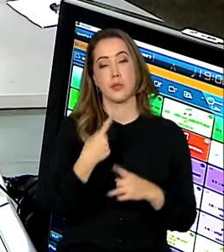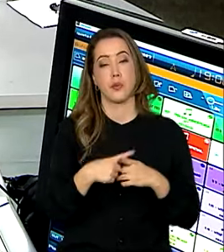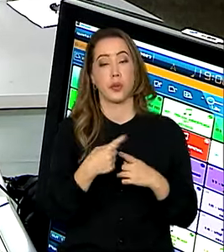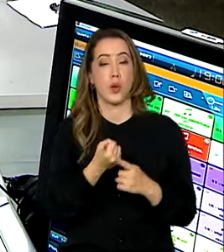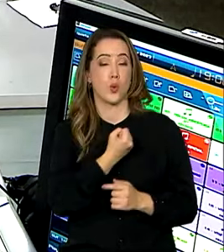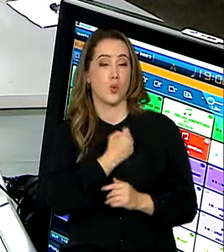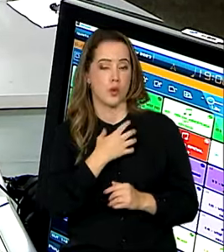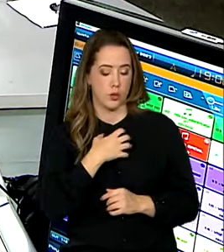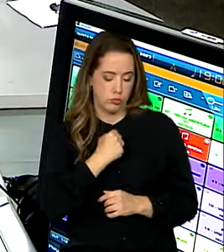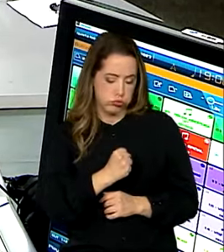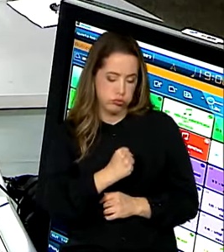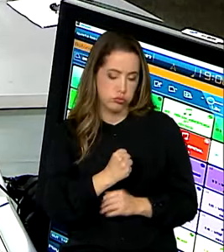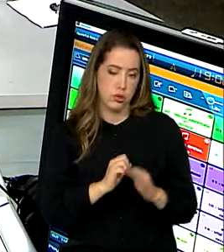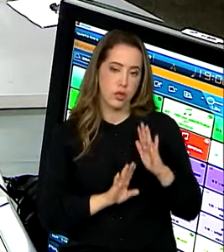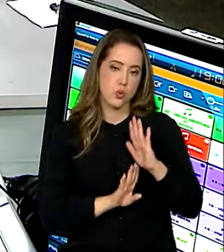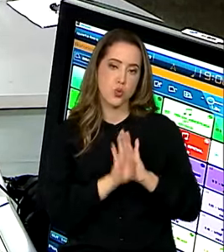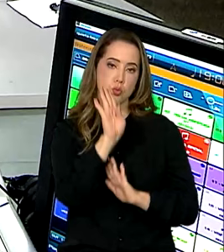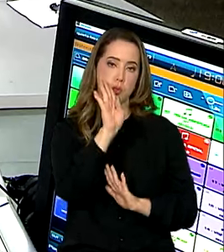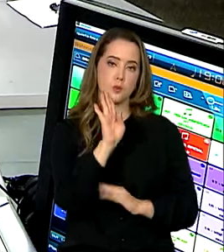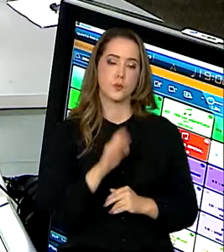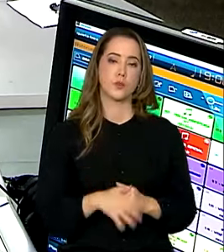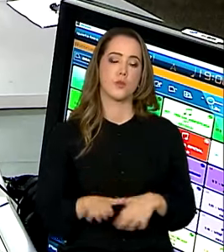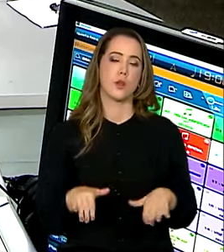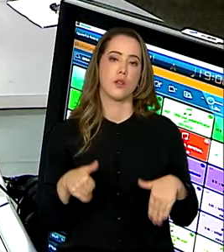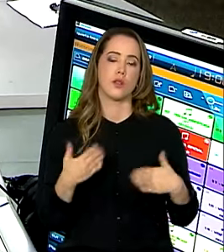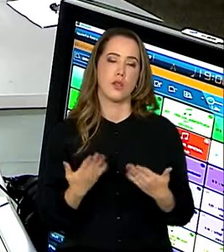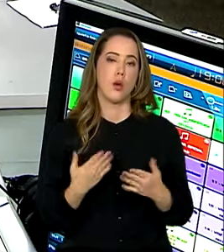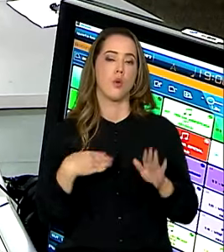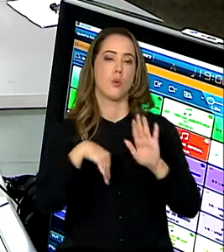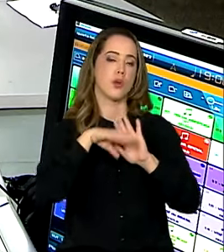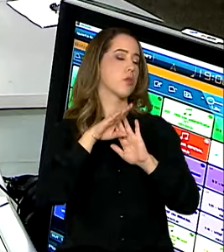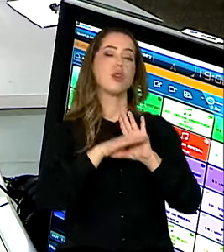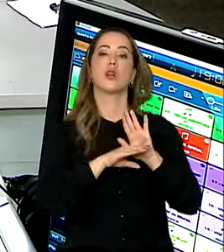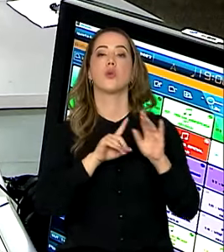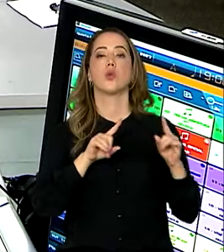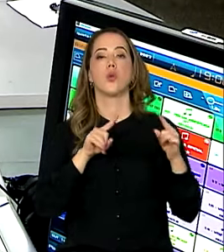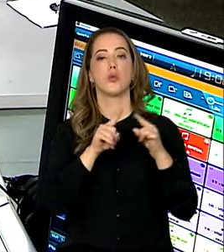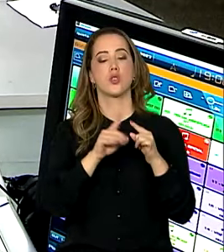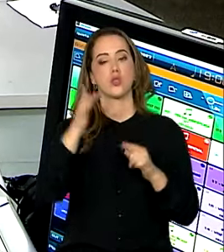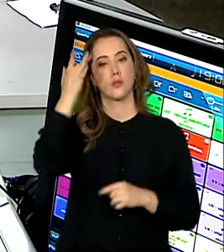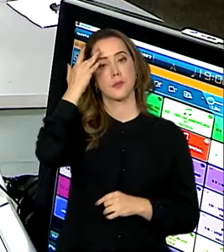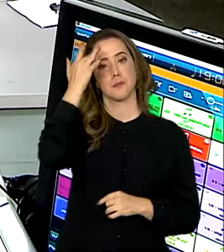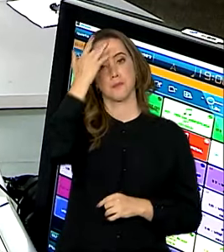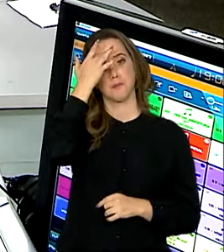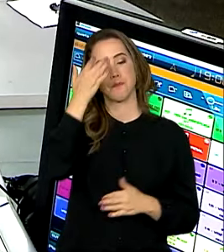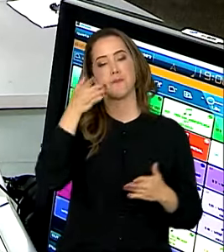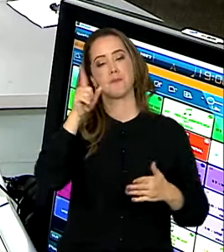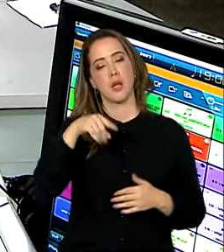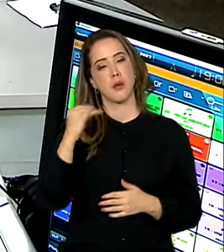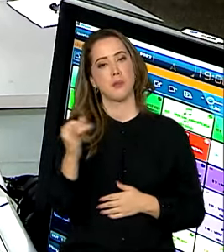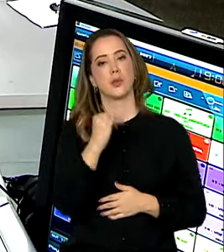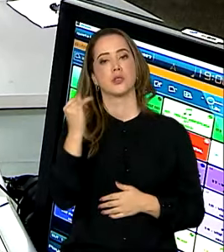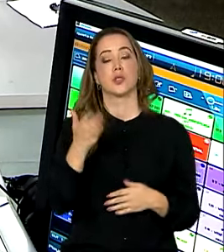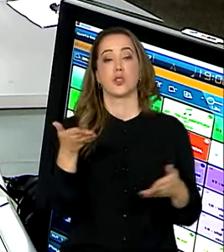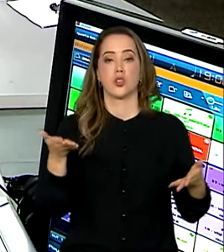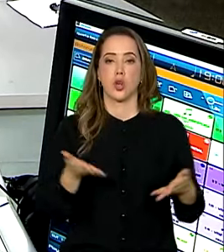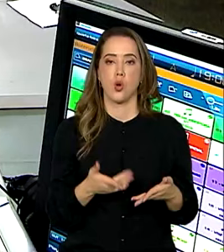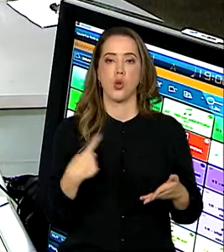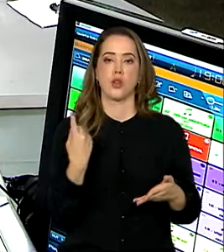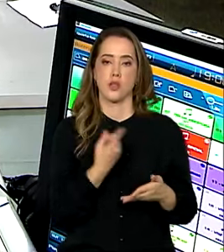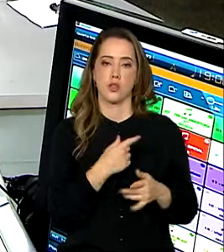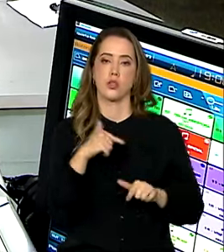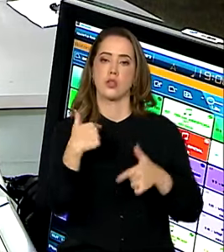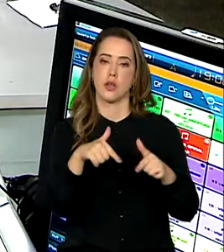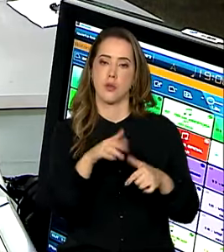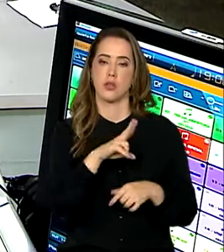de crescente de suicídios tem nos assustado. Então, um programa voltado para a saúde mental nesse momento vai ser imprescindível e já estamos trabalhando